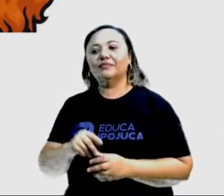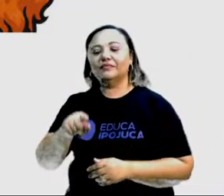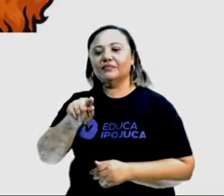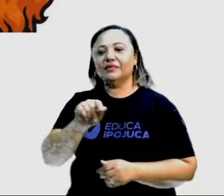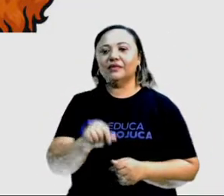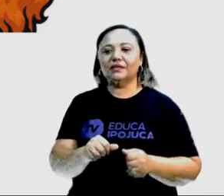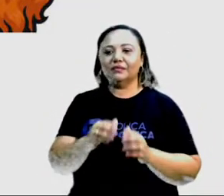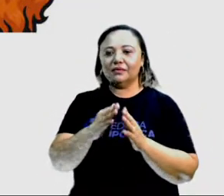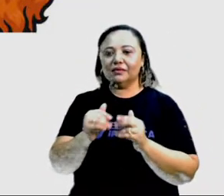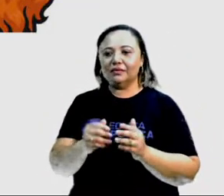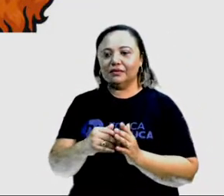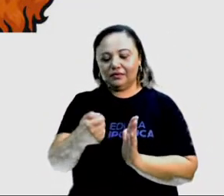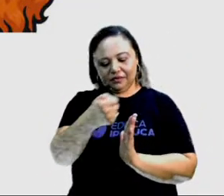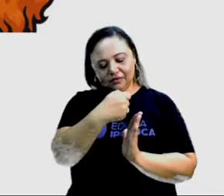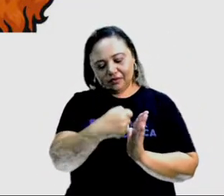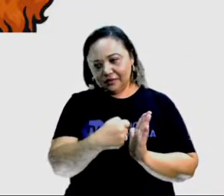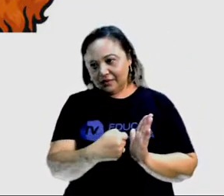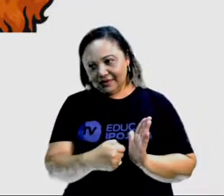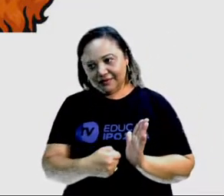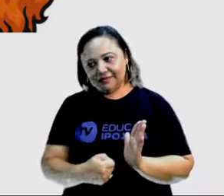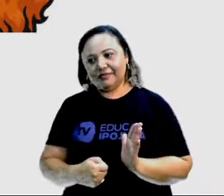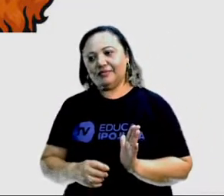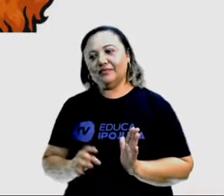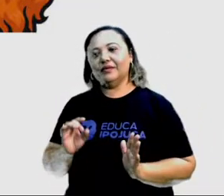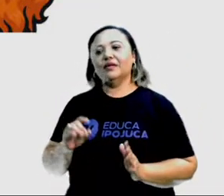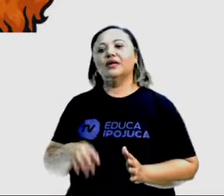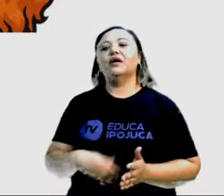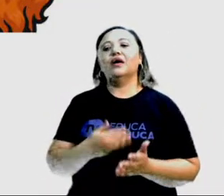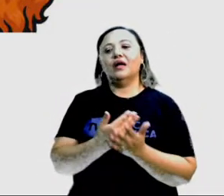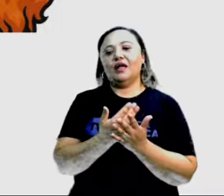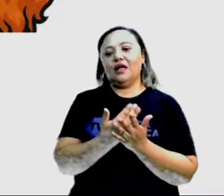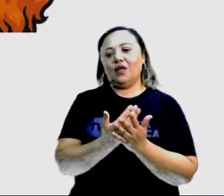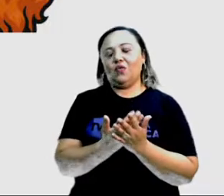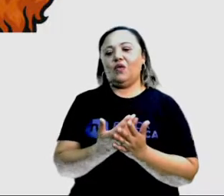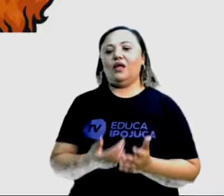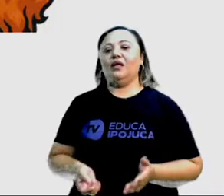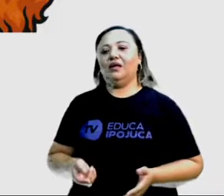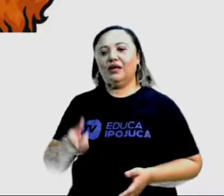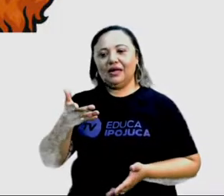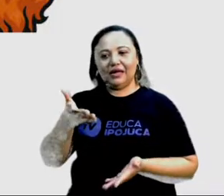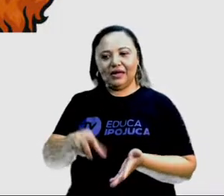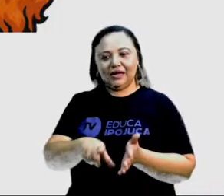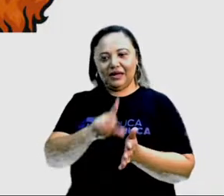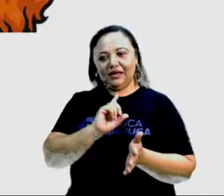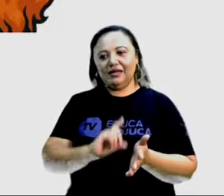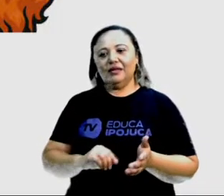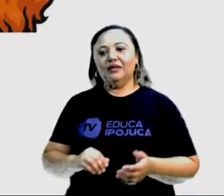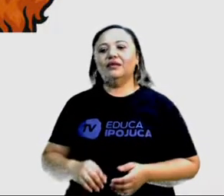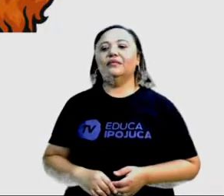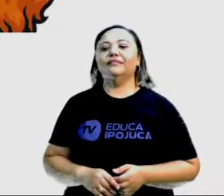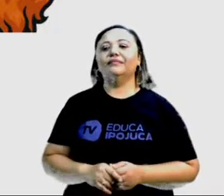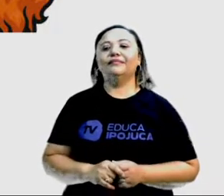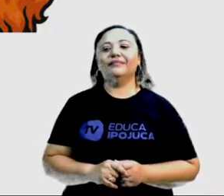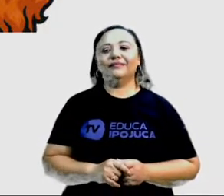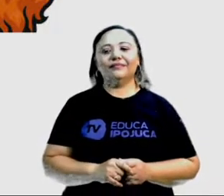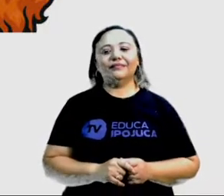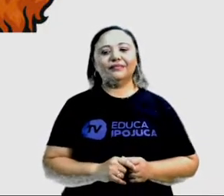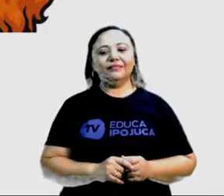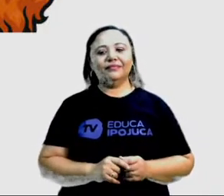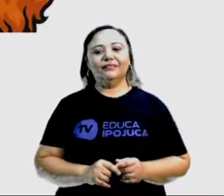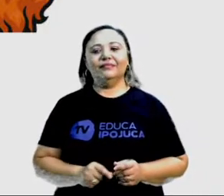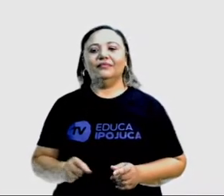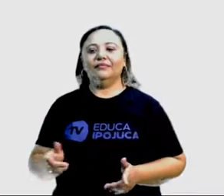pedi que vocês tomassem nota dessa aula no caderno. Eu espero que você tenha conseguido com facilidade, tá bom?